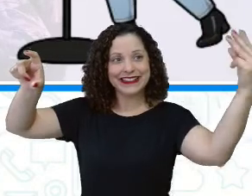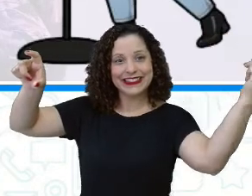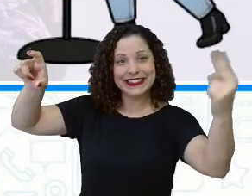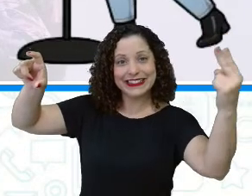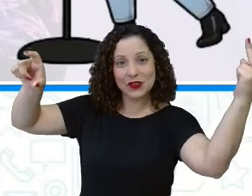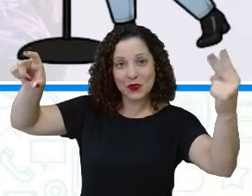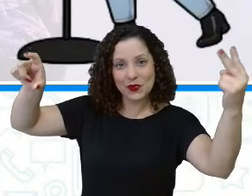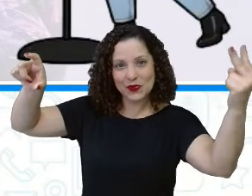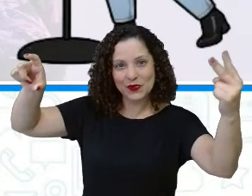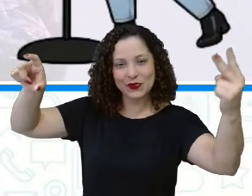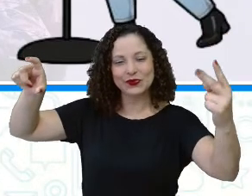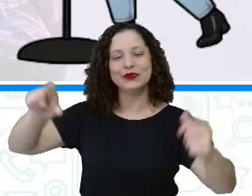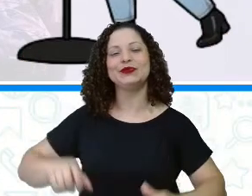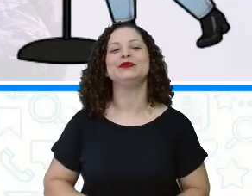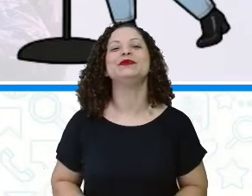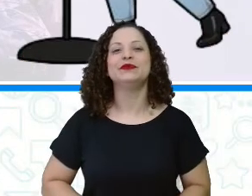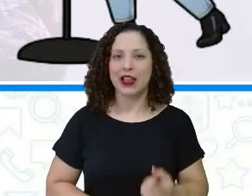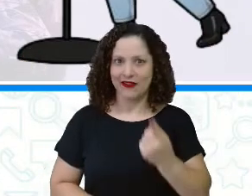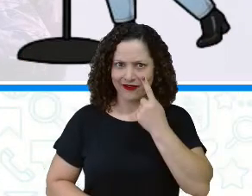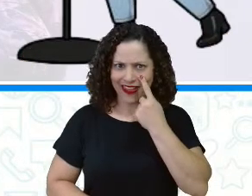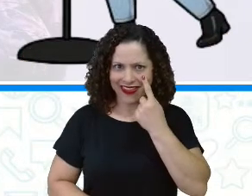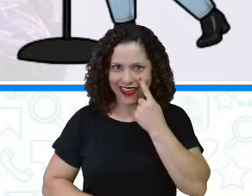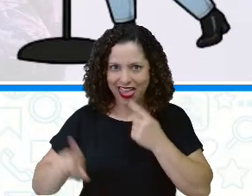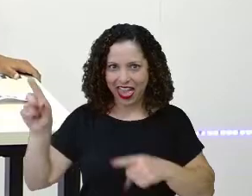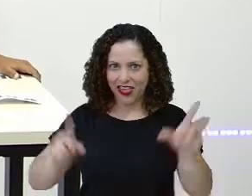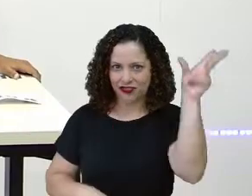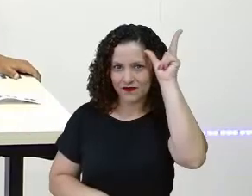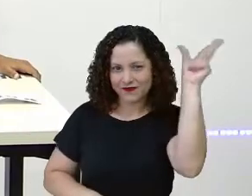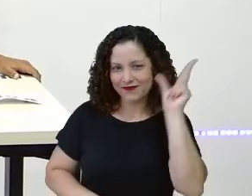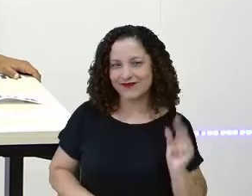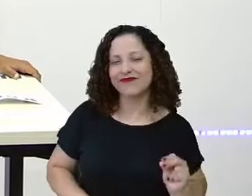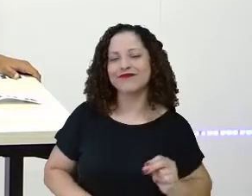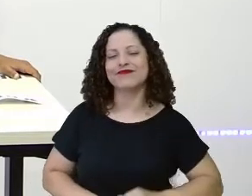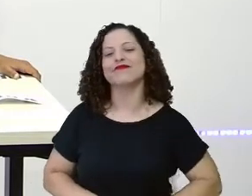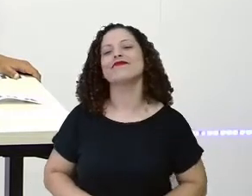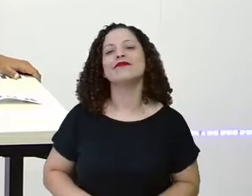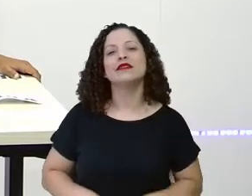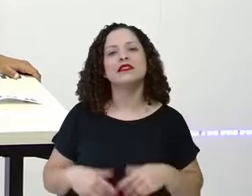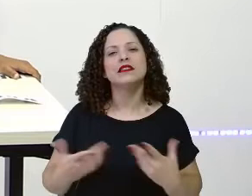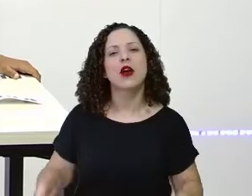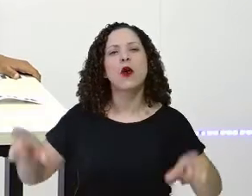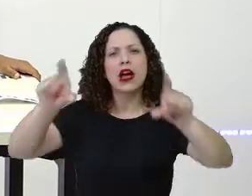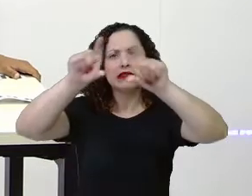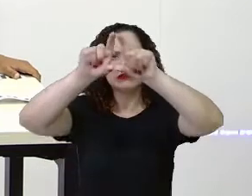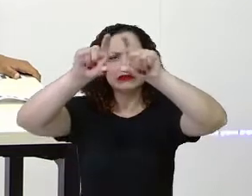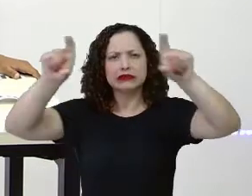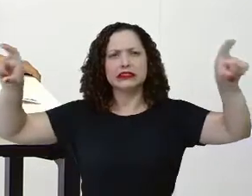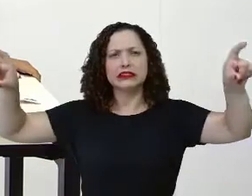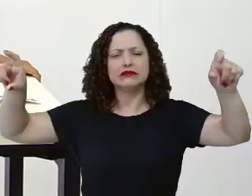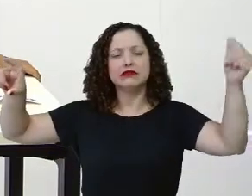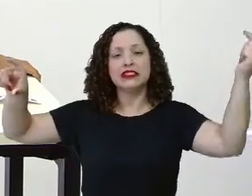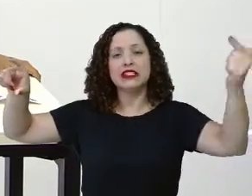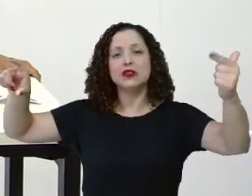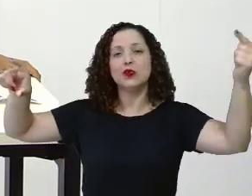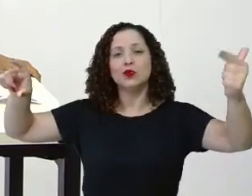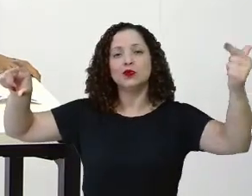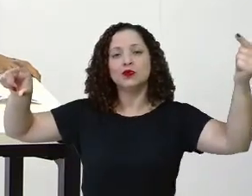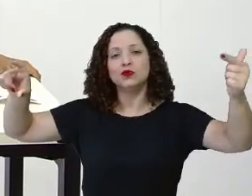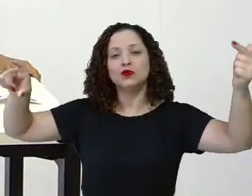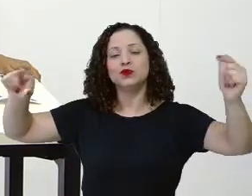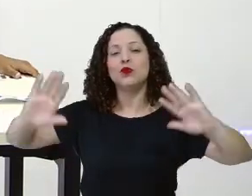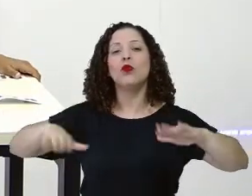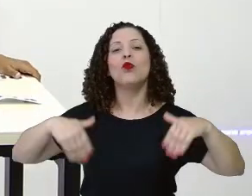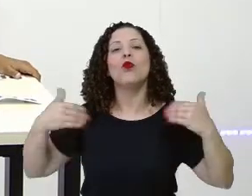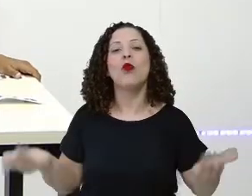Menina! Tá vendo, professora Josi? Então, o segundo vem antes ou depois desse daqui? Do terceiro?